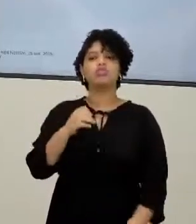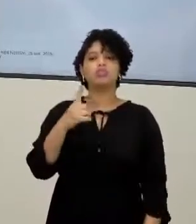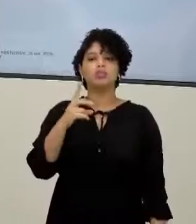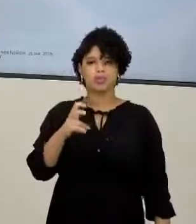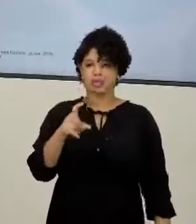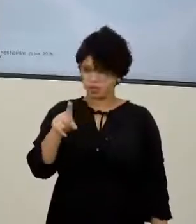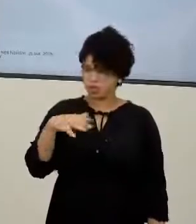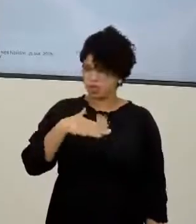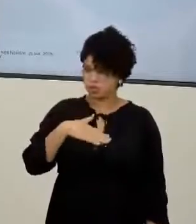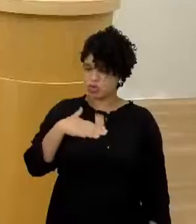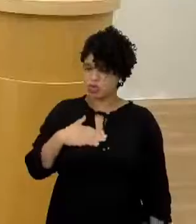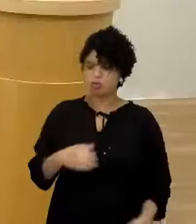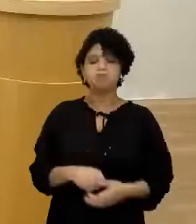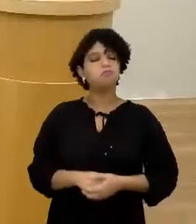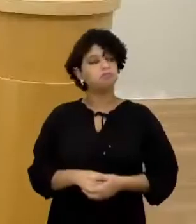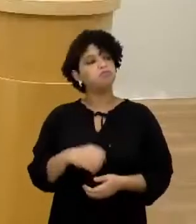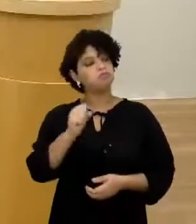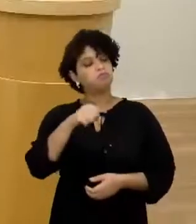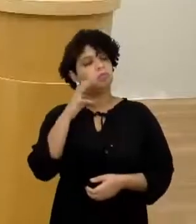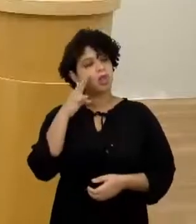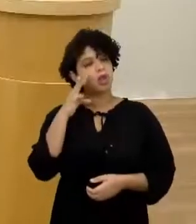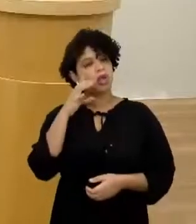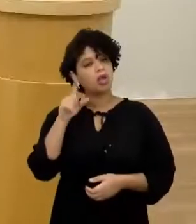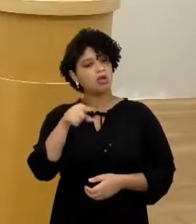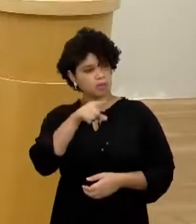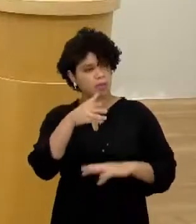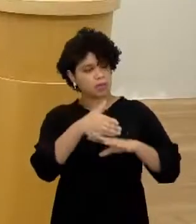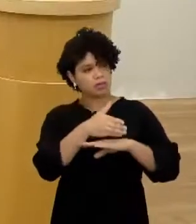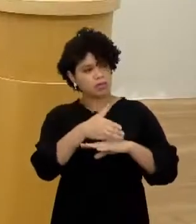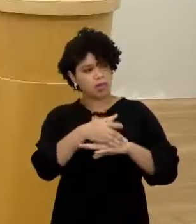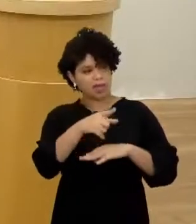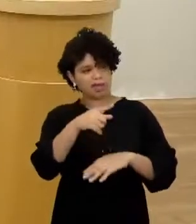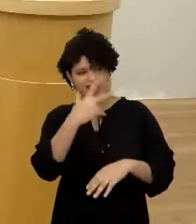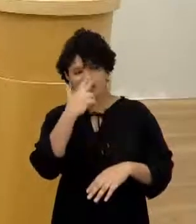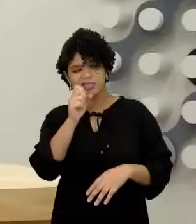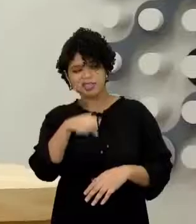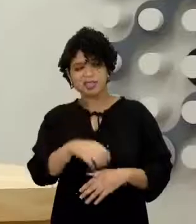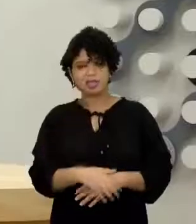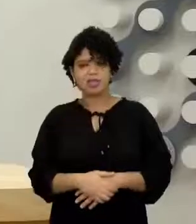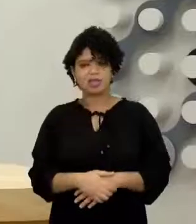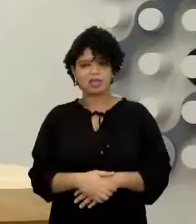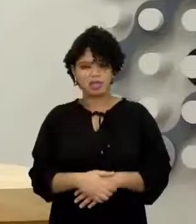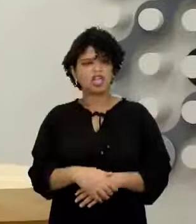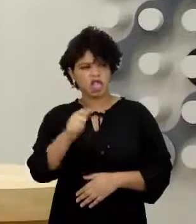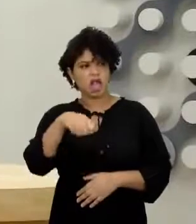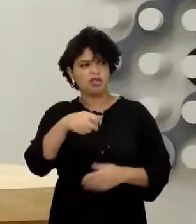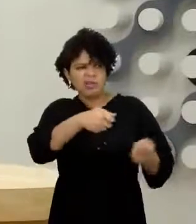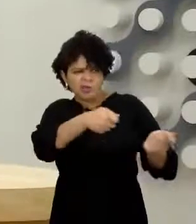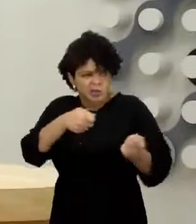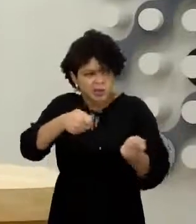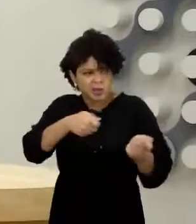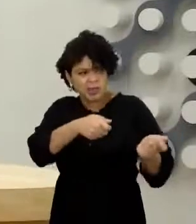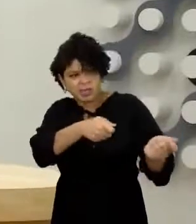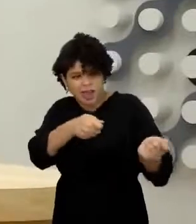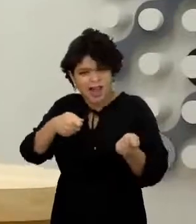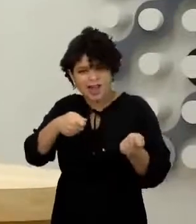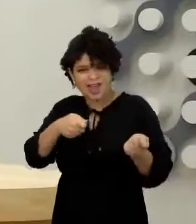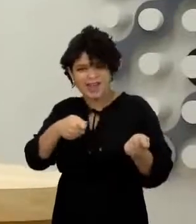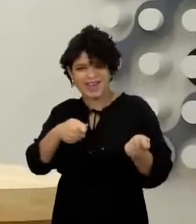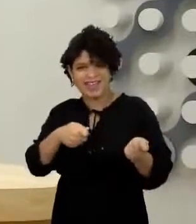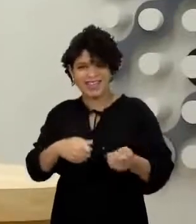Gostou lá dos jogos? Gostei, Muito legal, hein? Qual que você participaria lá no... Ah, né? Aquele aparelho do Cabo de Guerra Ru! Ru!